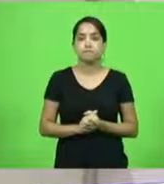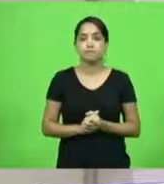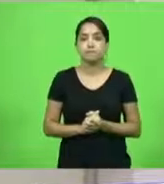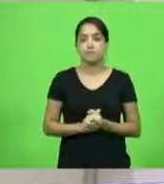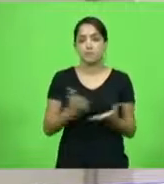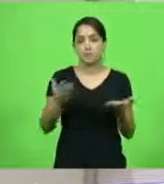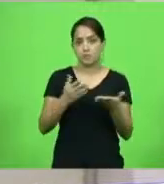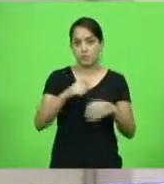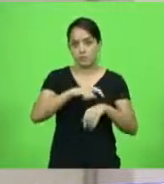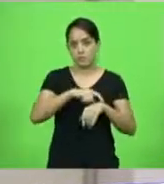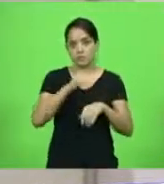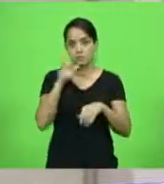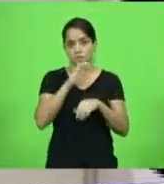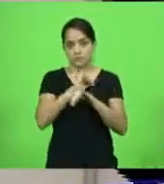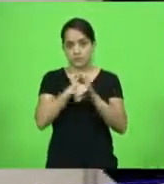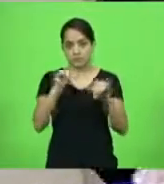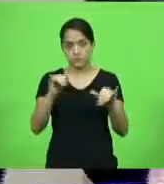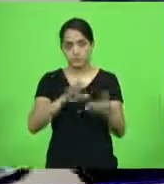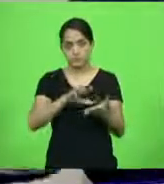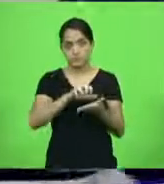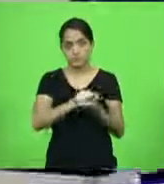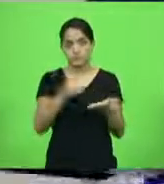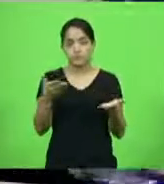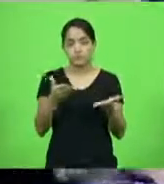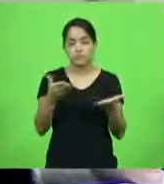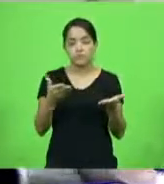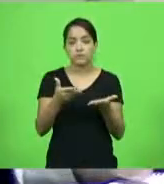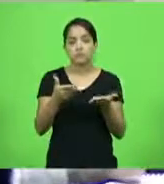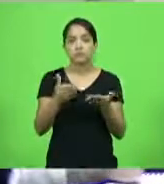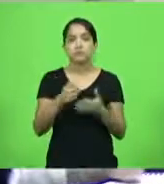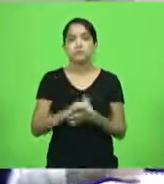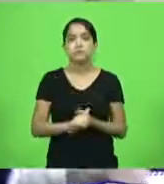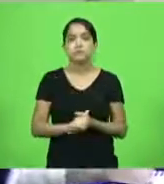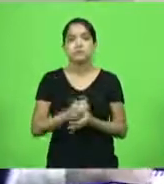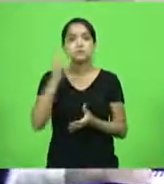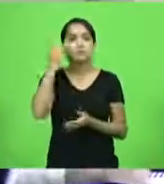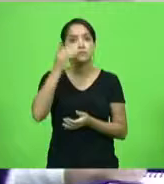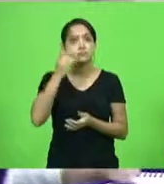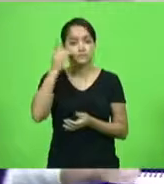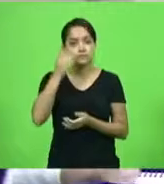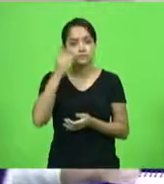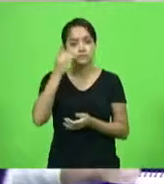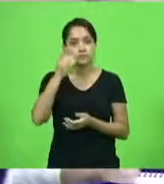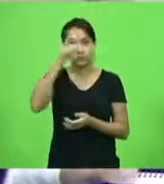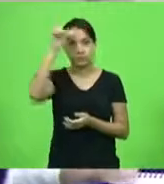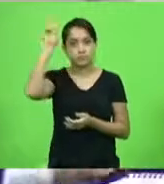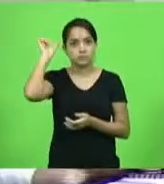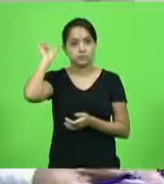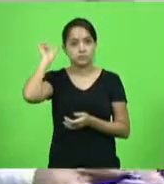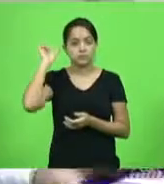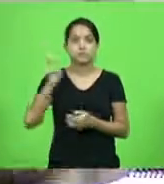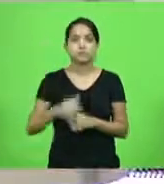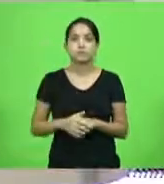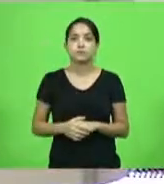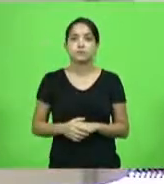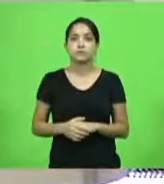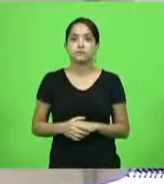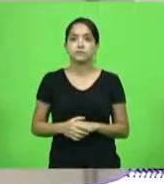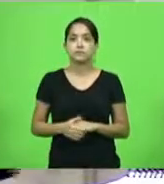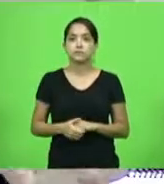Breves comunicações. Inscrito para falar em primeiro lugar, deputado Sargento Lima, por até 10 minutos.